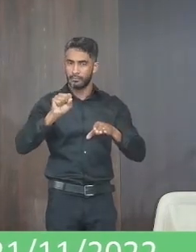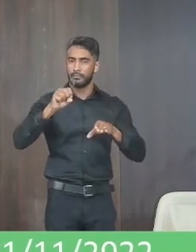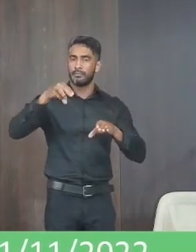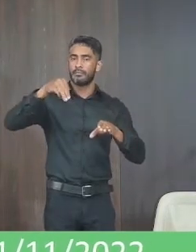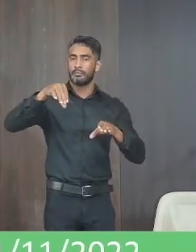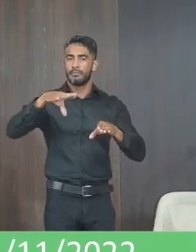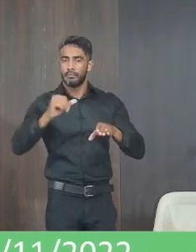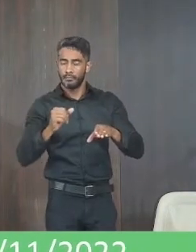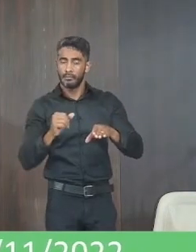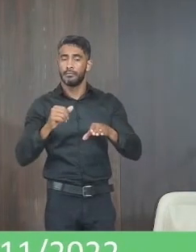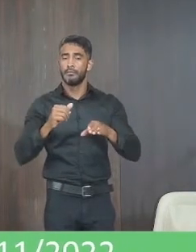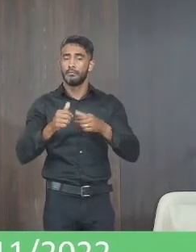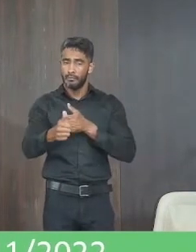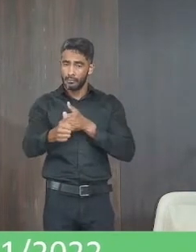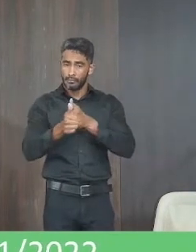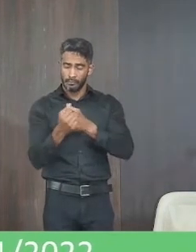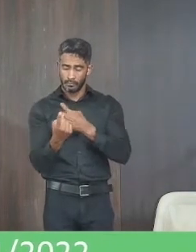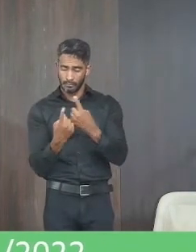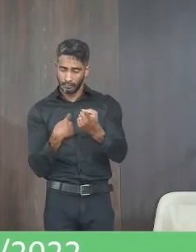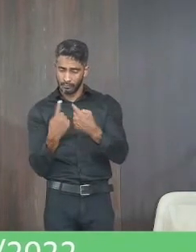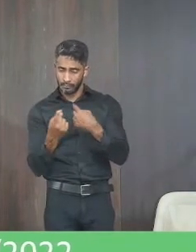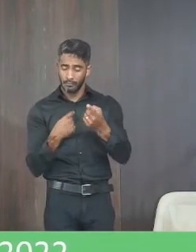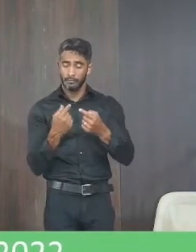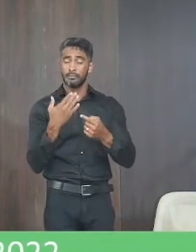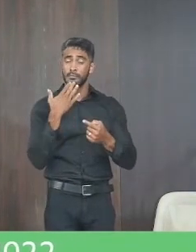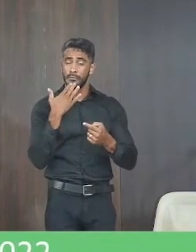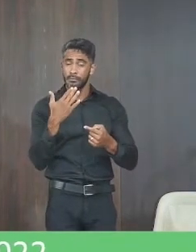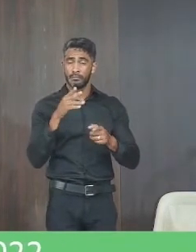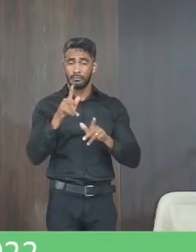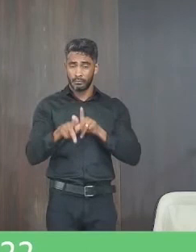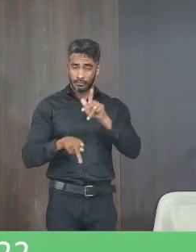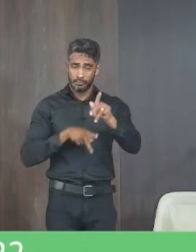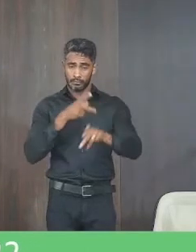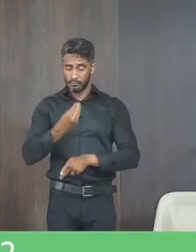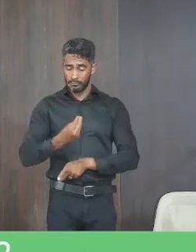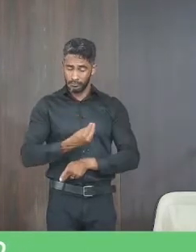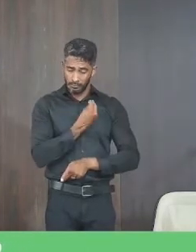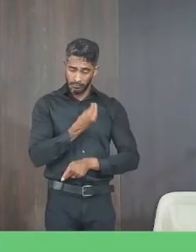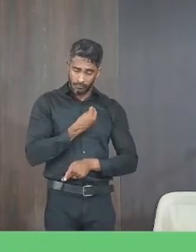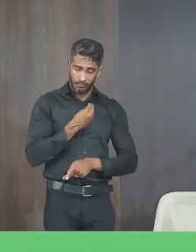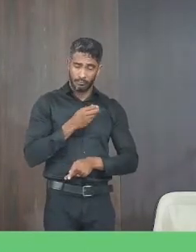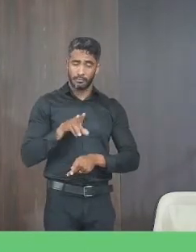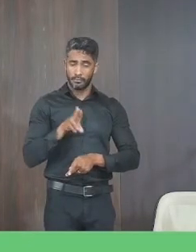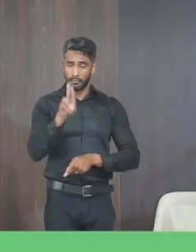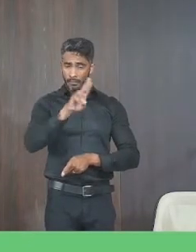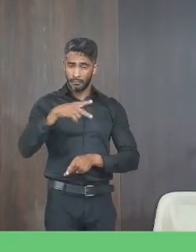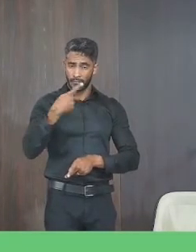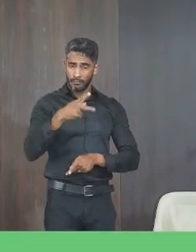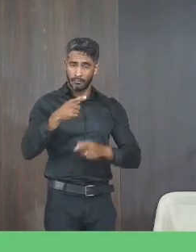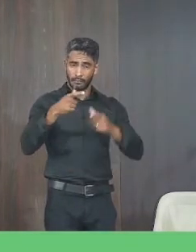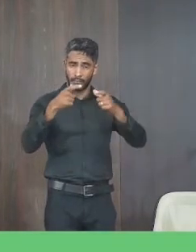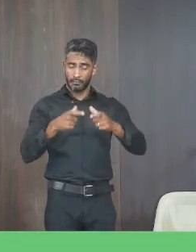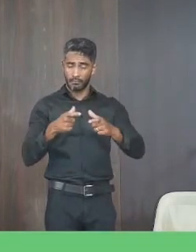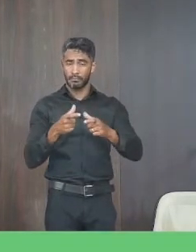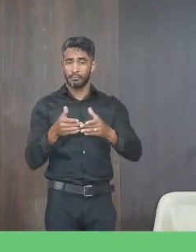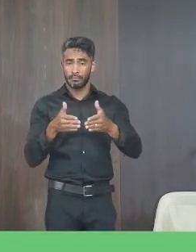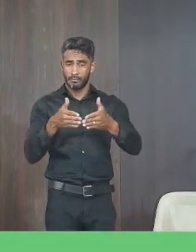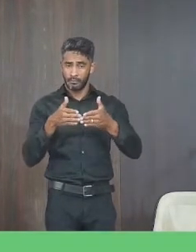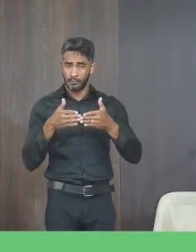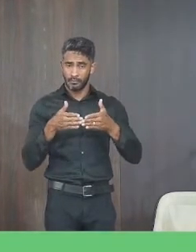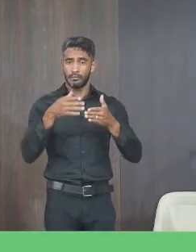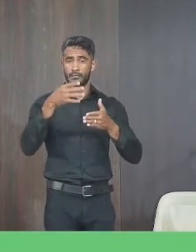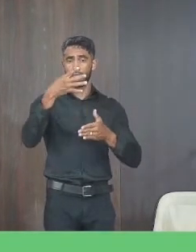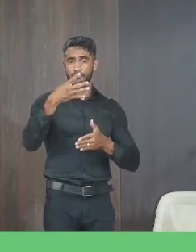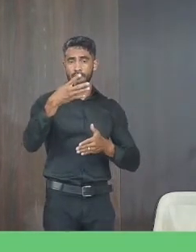diversas edificações da população que mora e passa pelo local requerimento